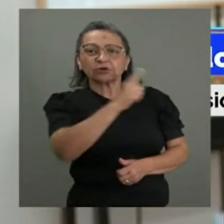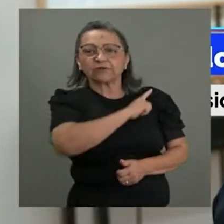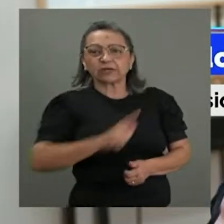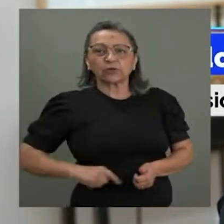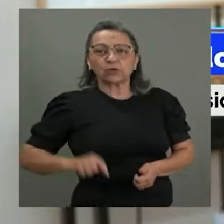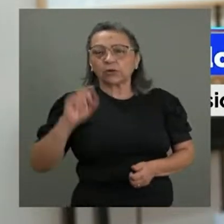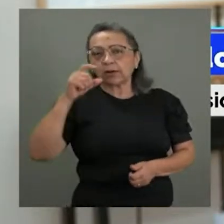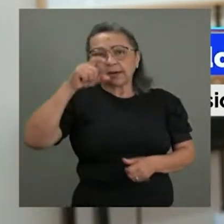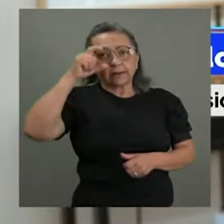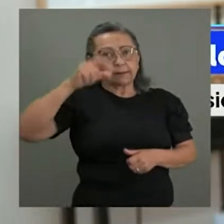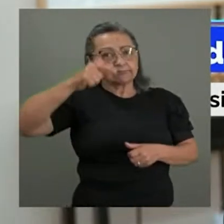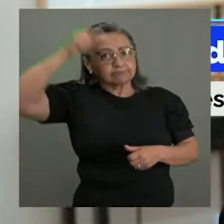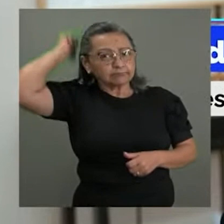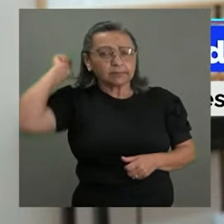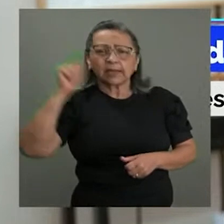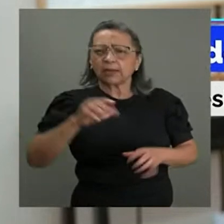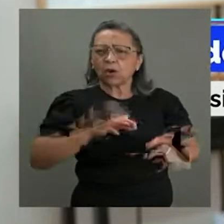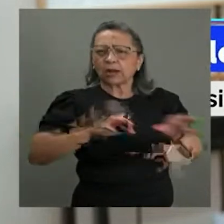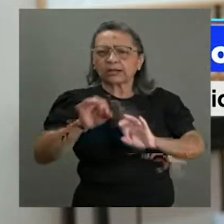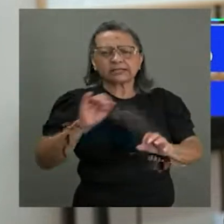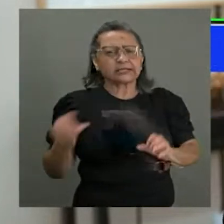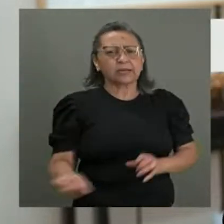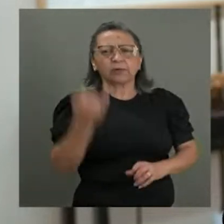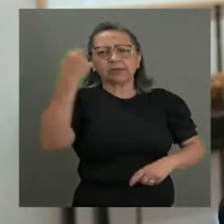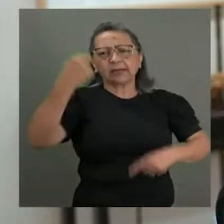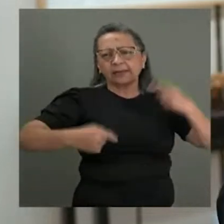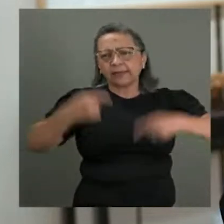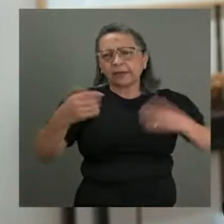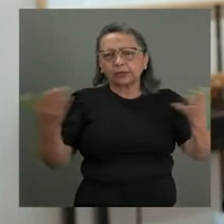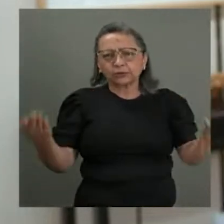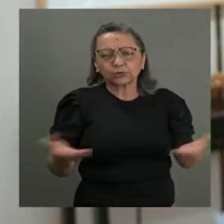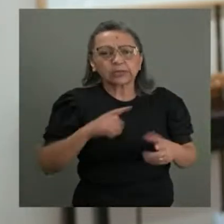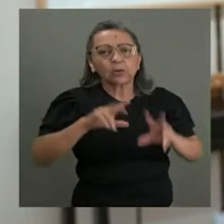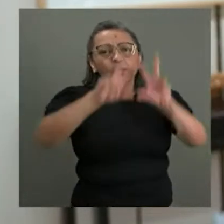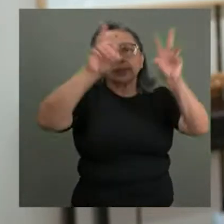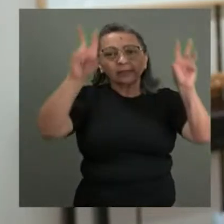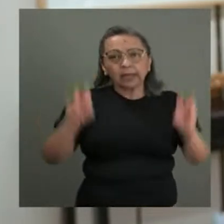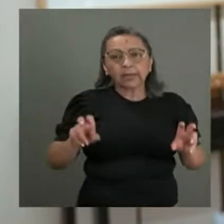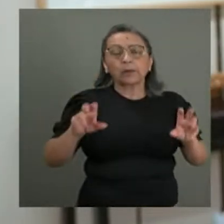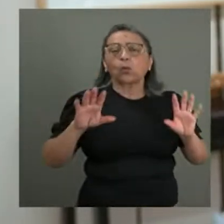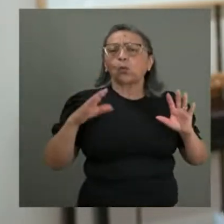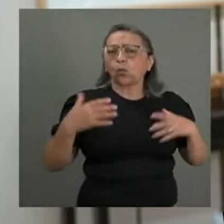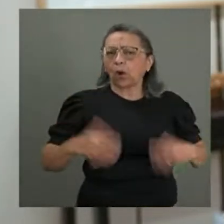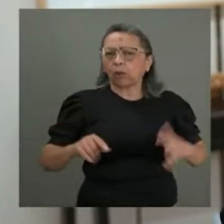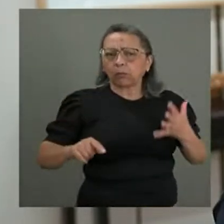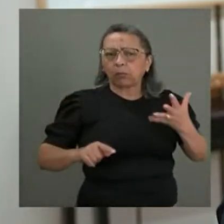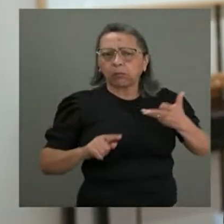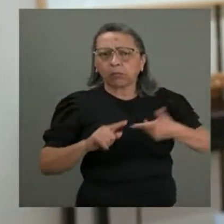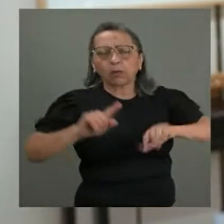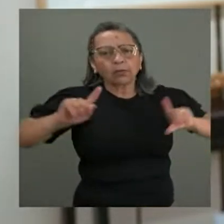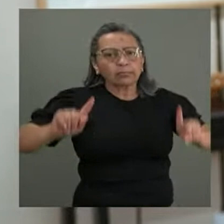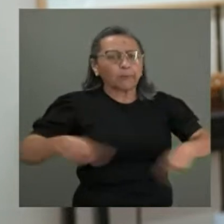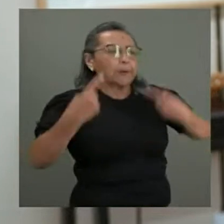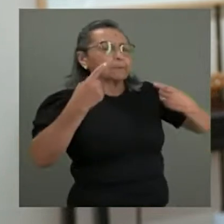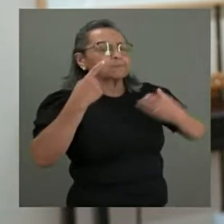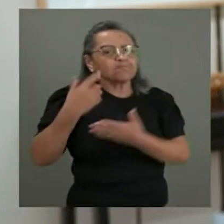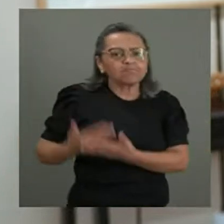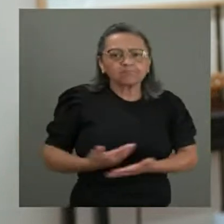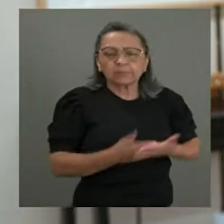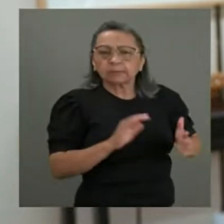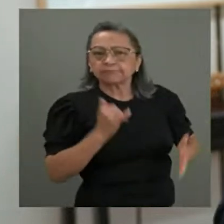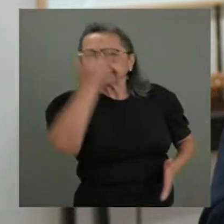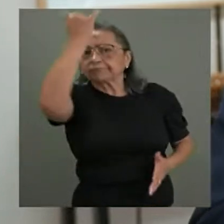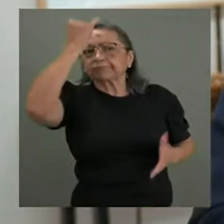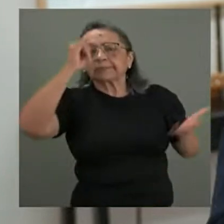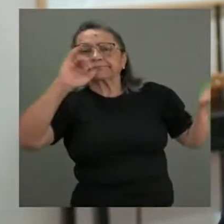pela organização desse importante debate, que tem como tema os desafios para lidarmos com os eventos